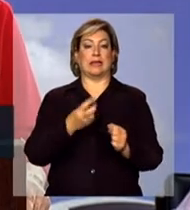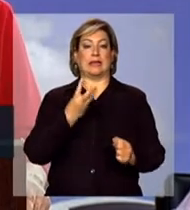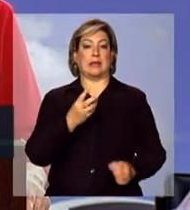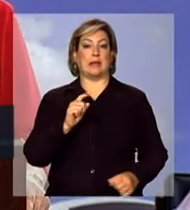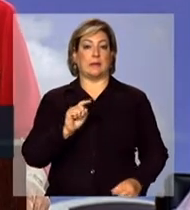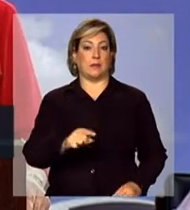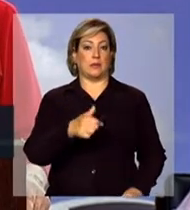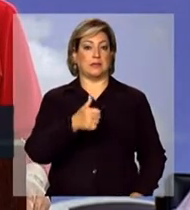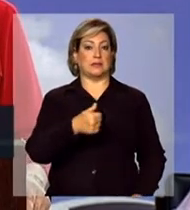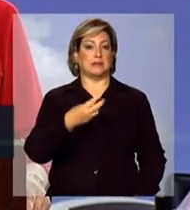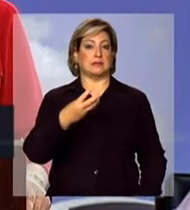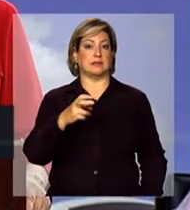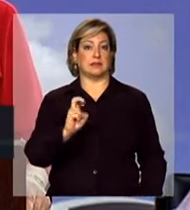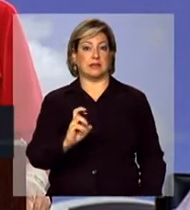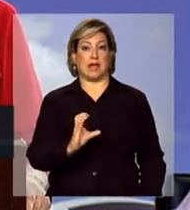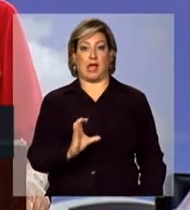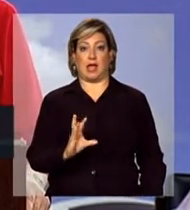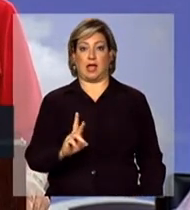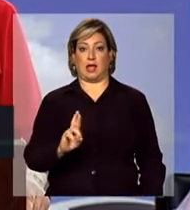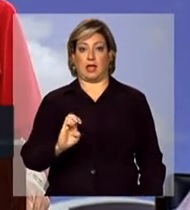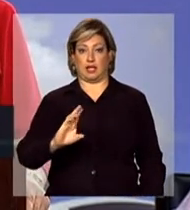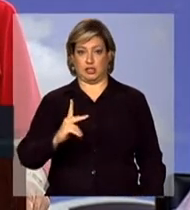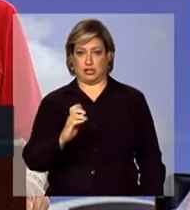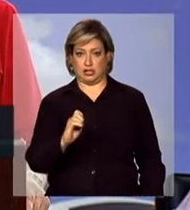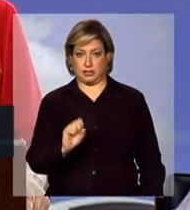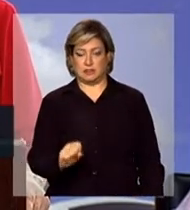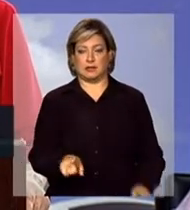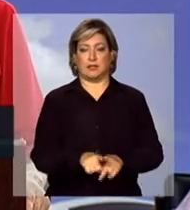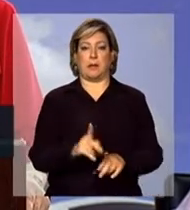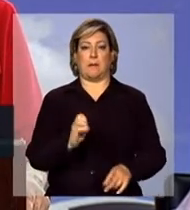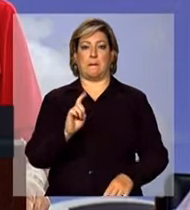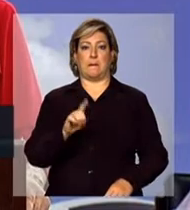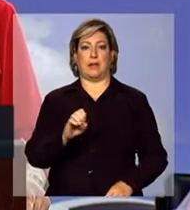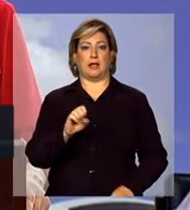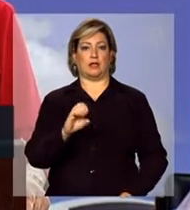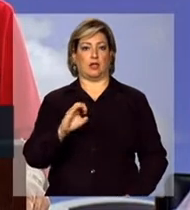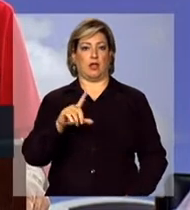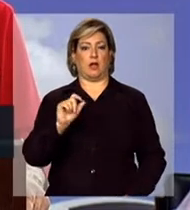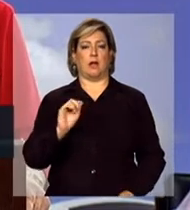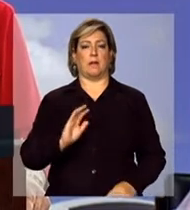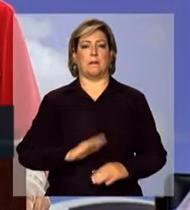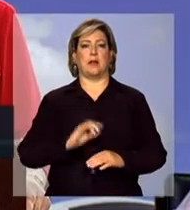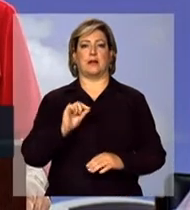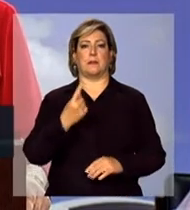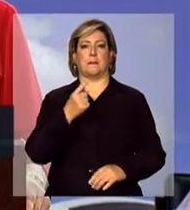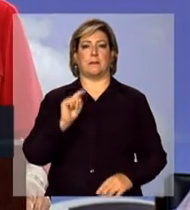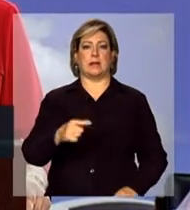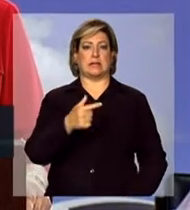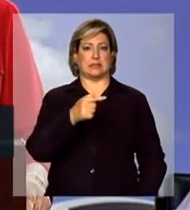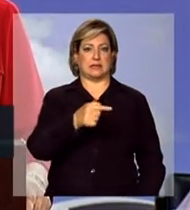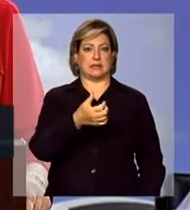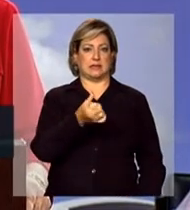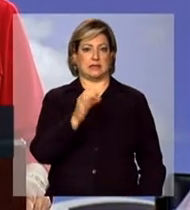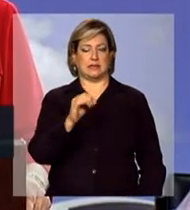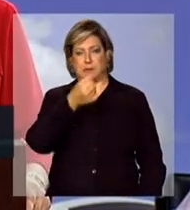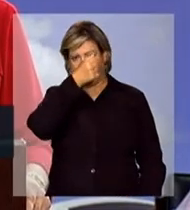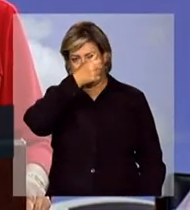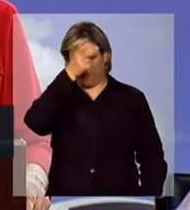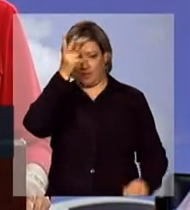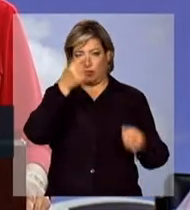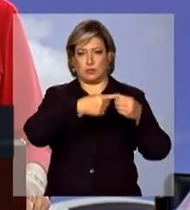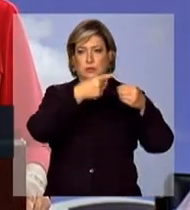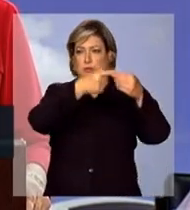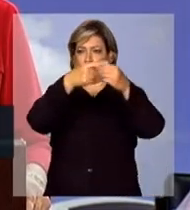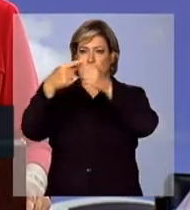.135 creches e pré-escolas em mais de 1.760 municípios.